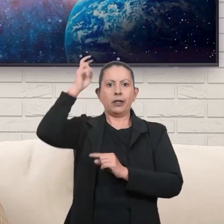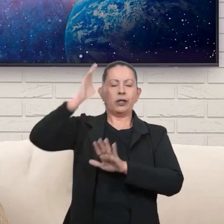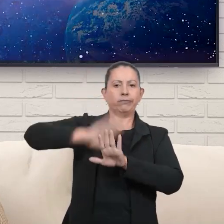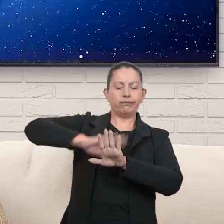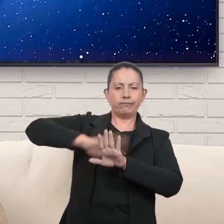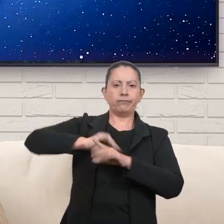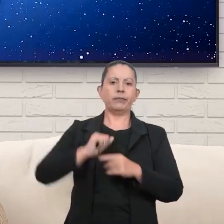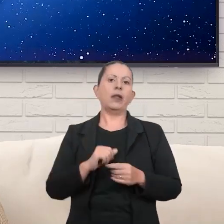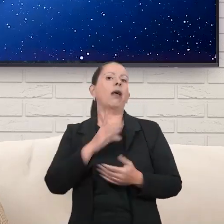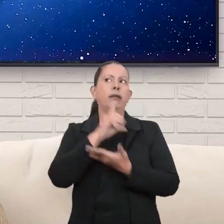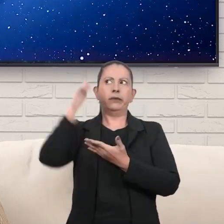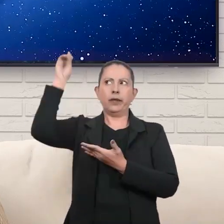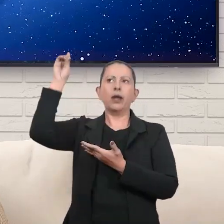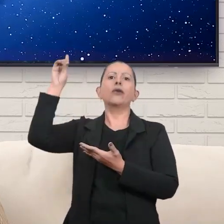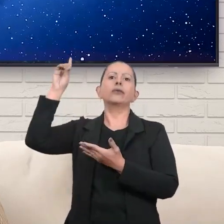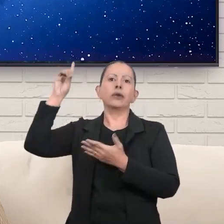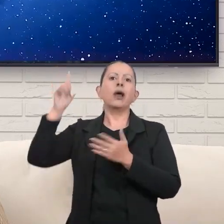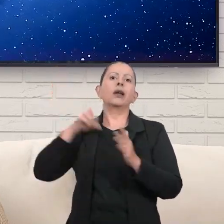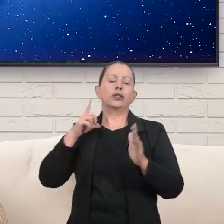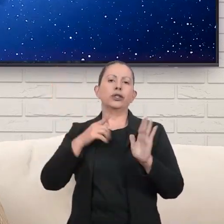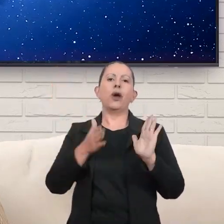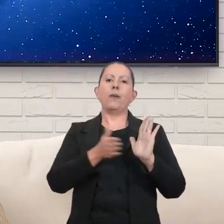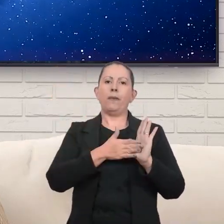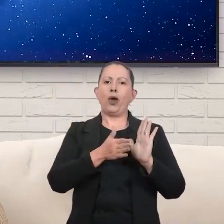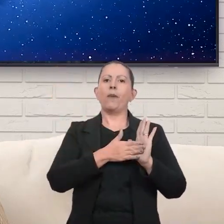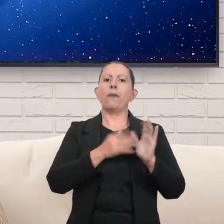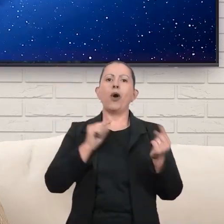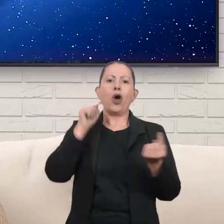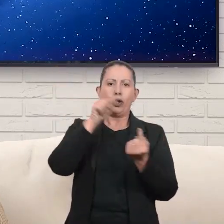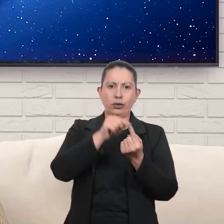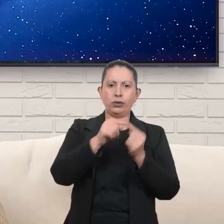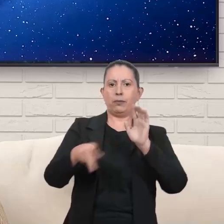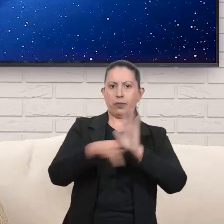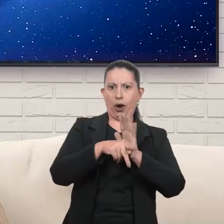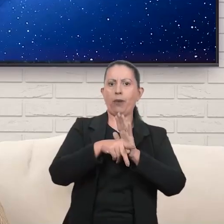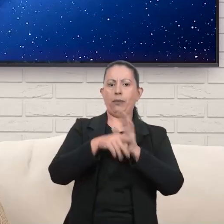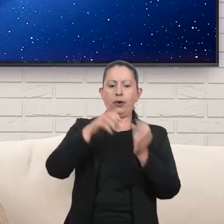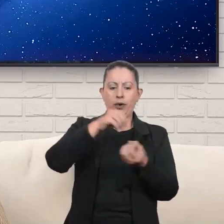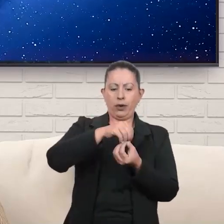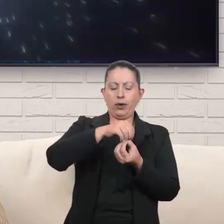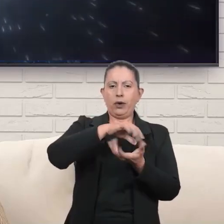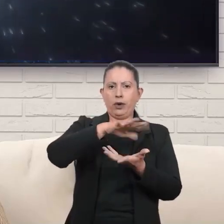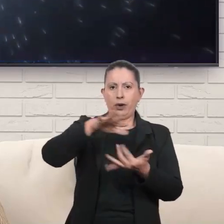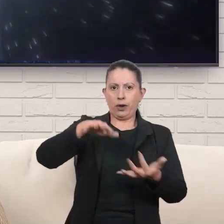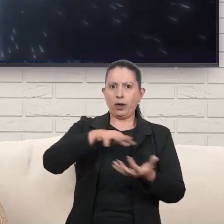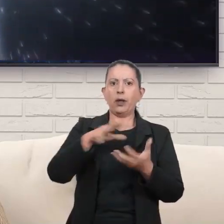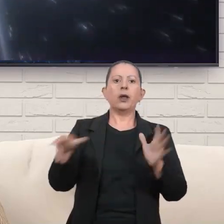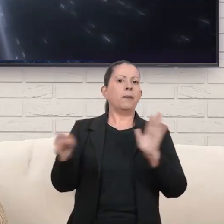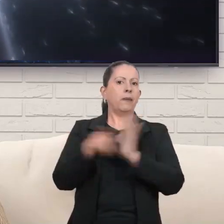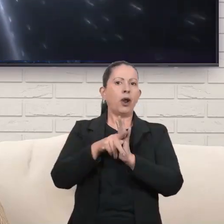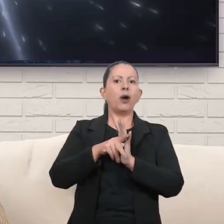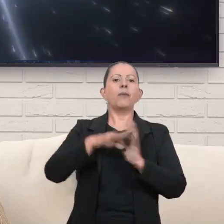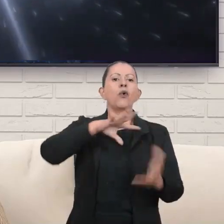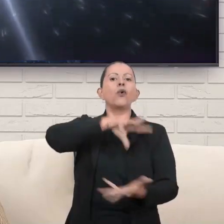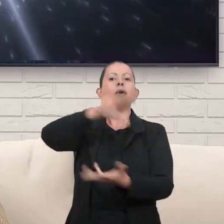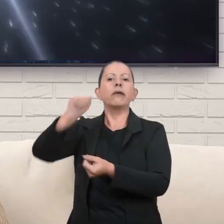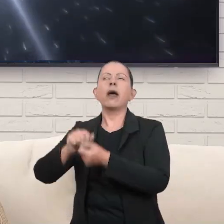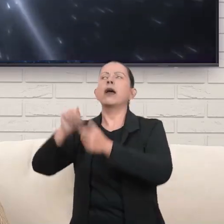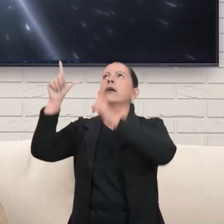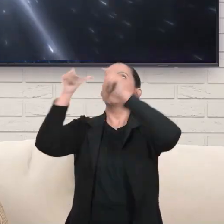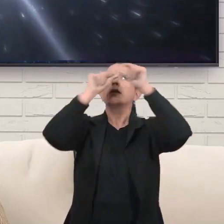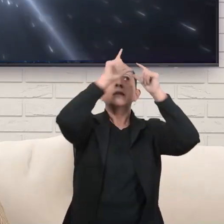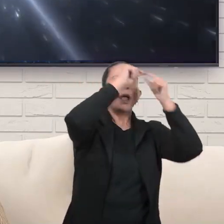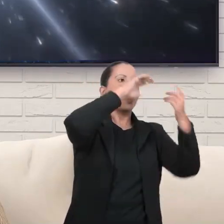um propósito com o Big Bang. Preencher todo o universo com galáxias, estrelas, planetas,